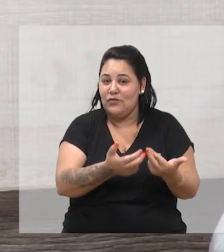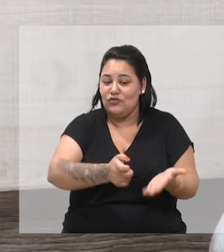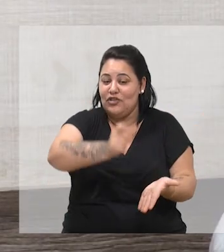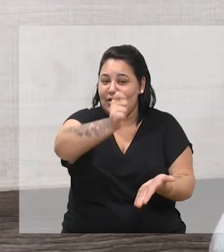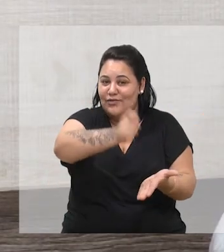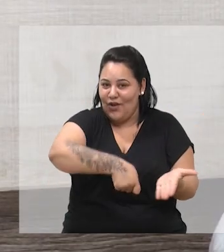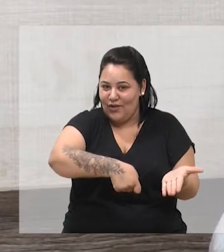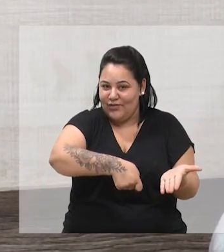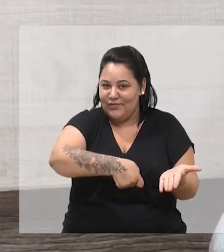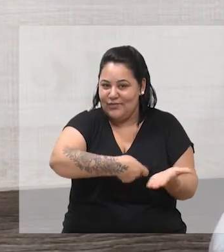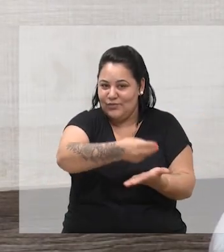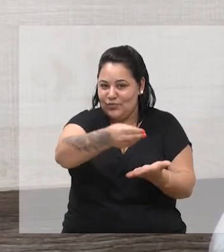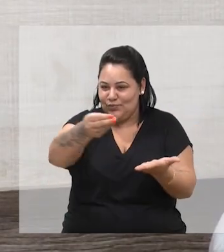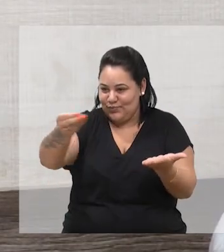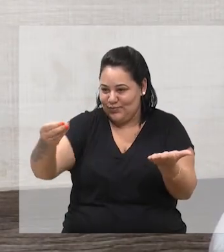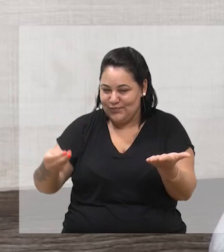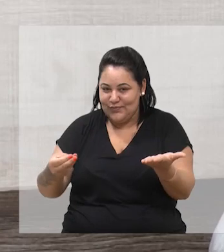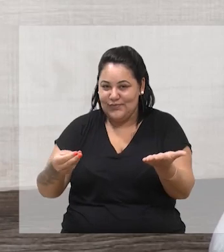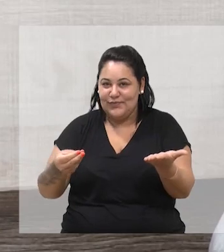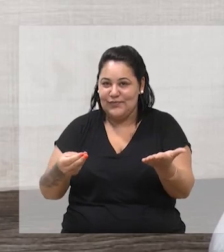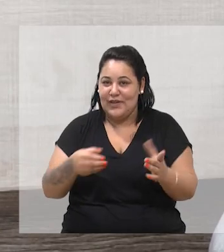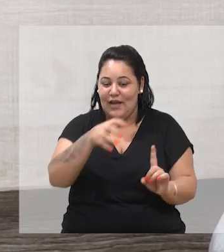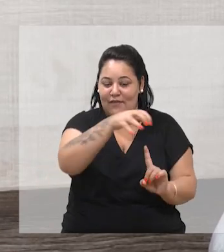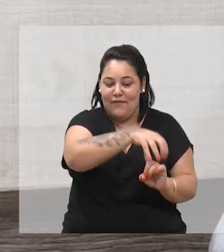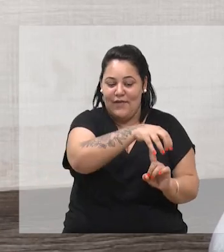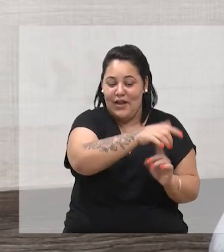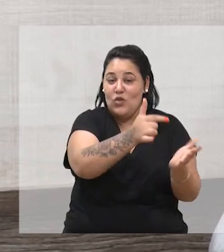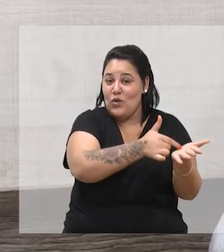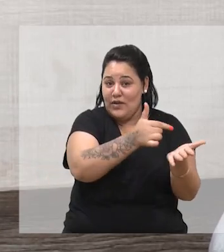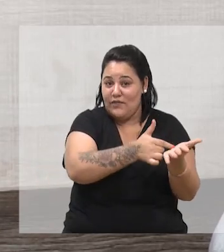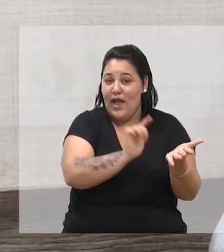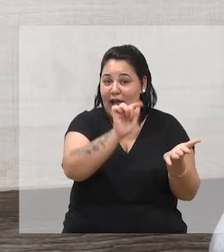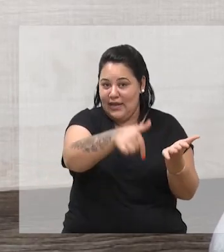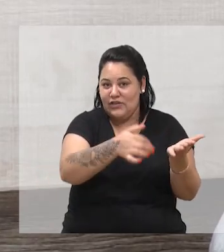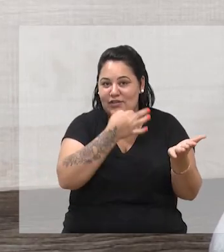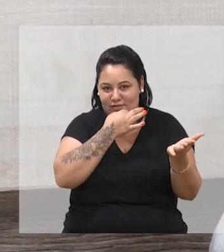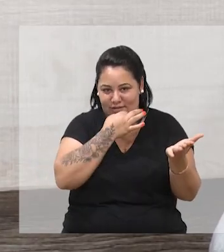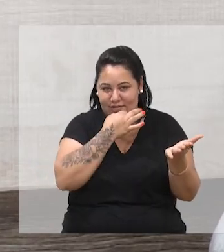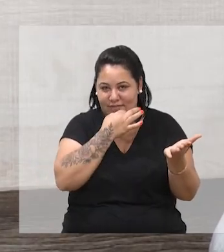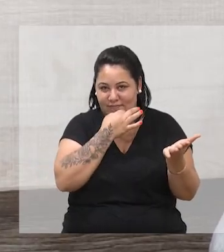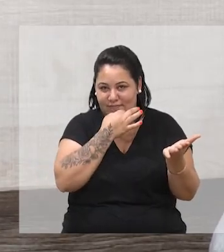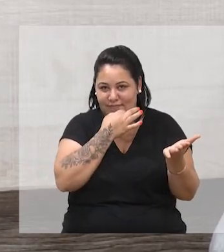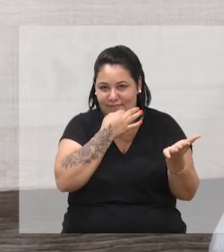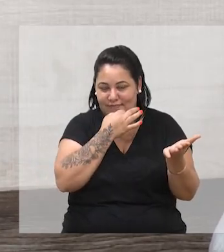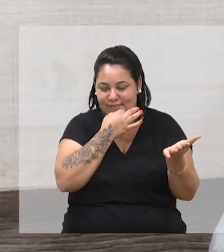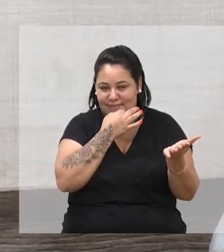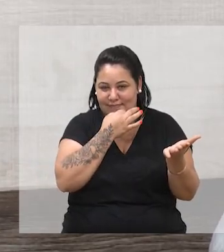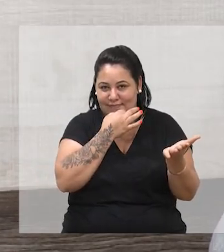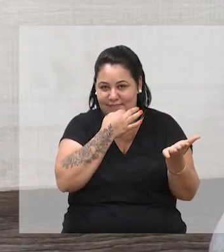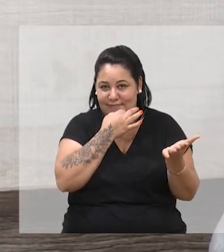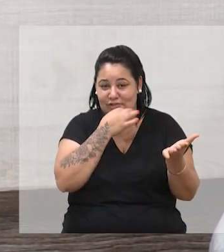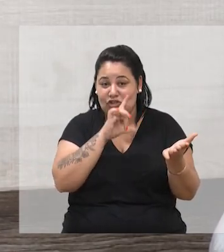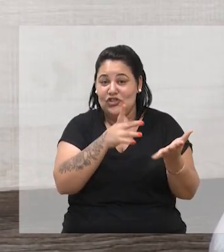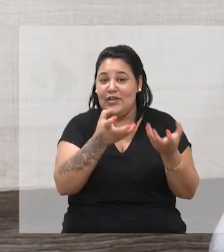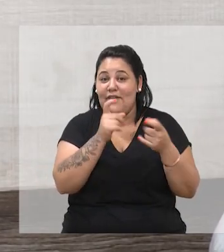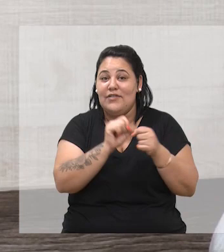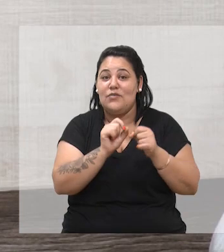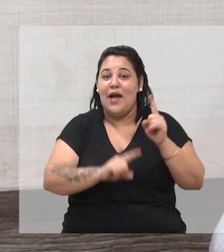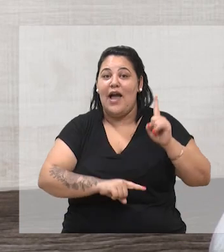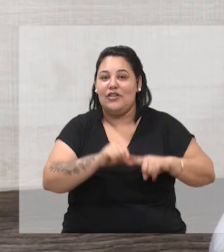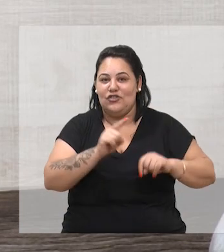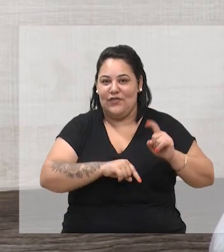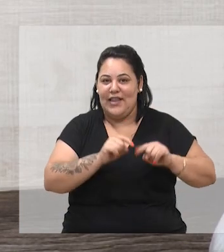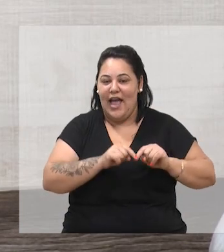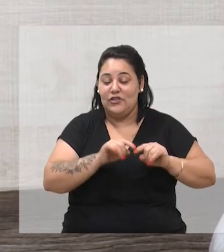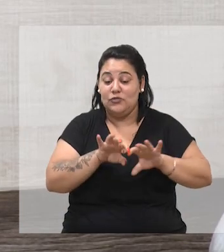convite, pela oportunidade de falar da coletânea de autores da Serra Gaúcha, contos, agradecer a colaboração, a parceria do Igor, né,